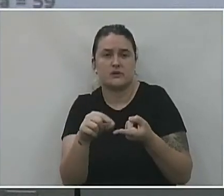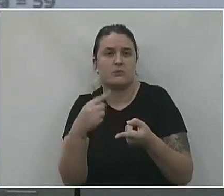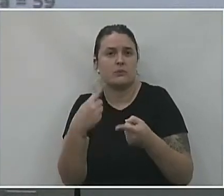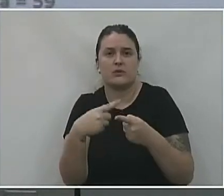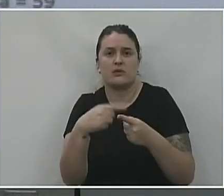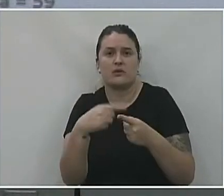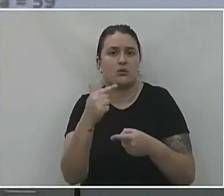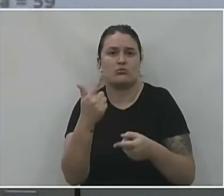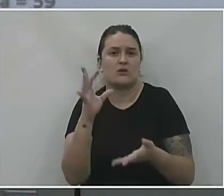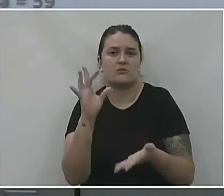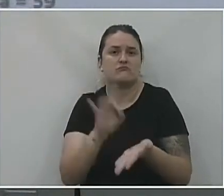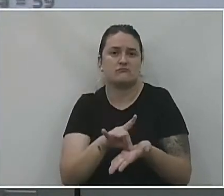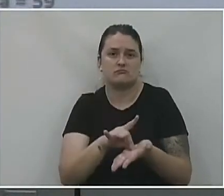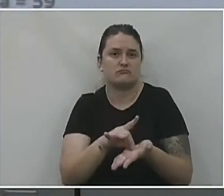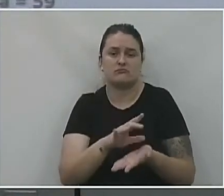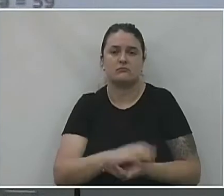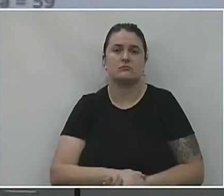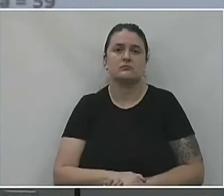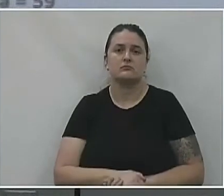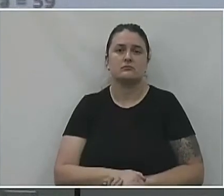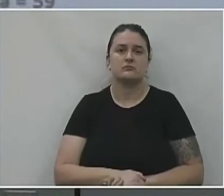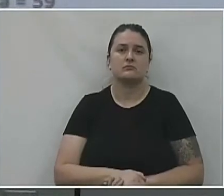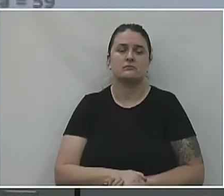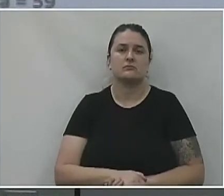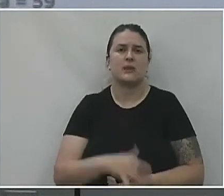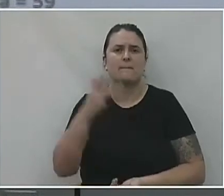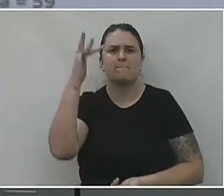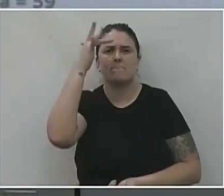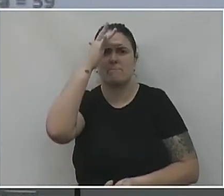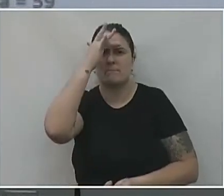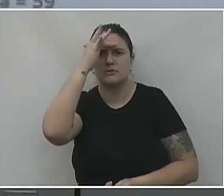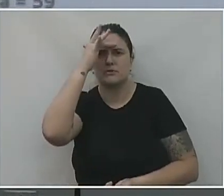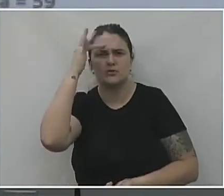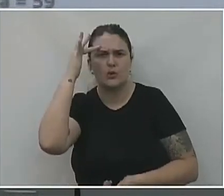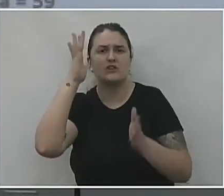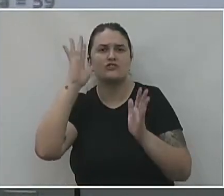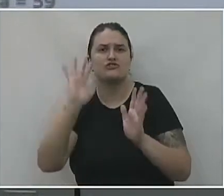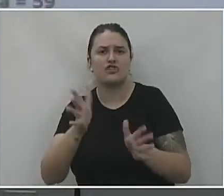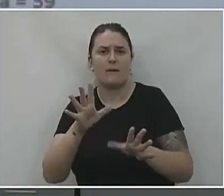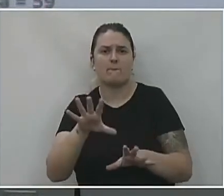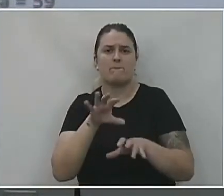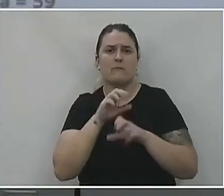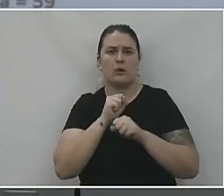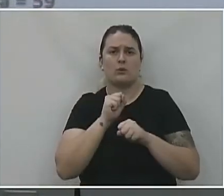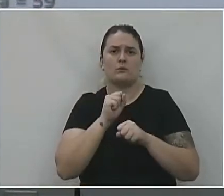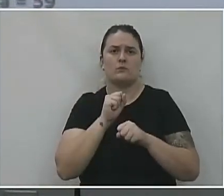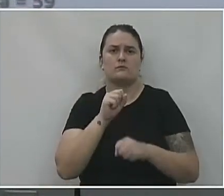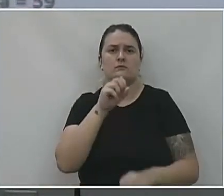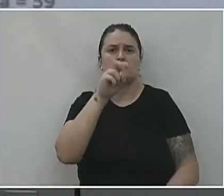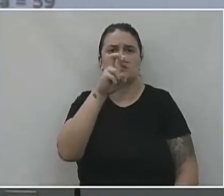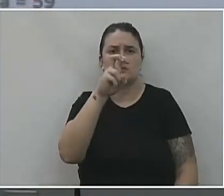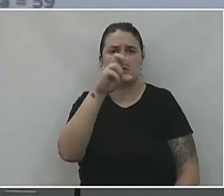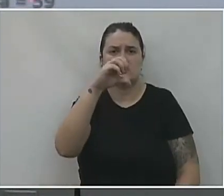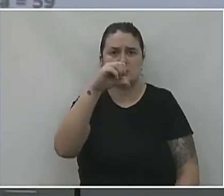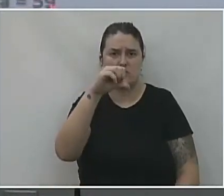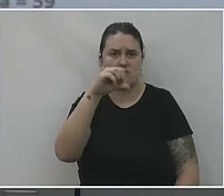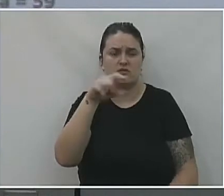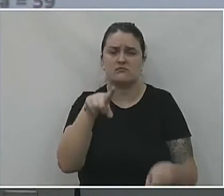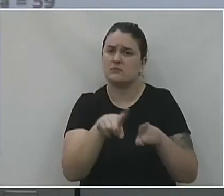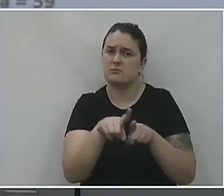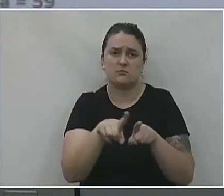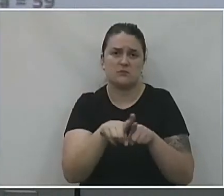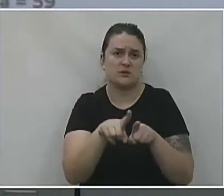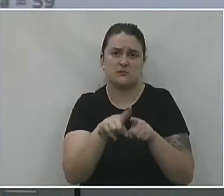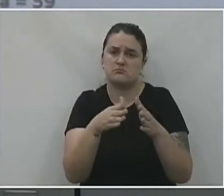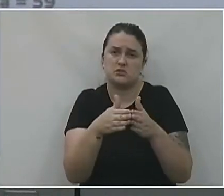daí não tem validado esse teste. Pessoas que já tiveram a doença, 59 também, nós